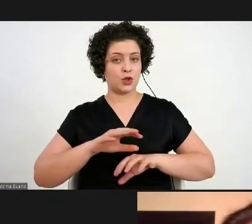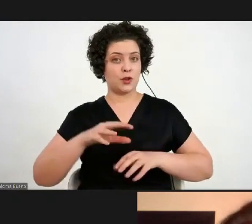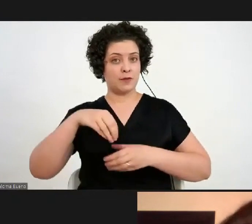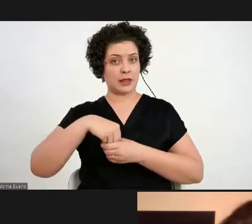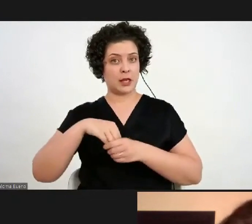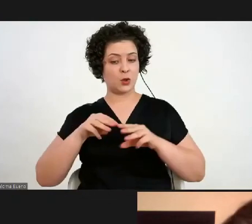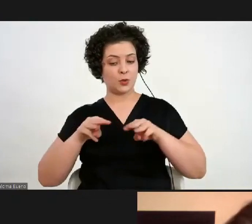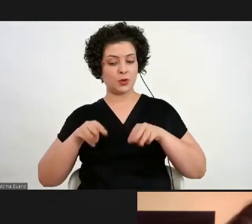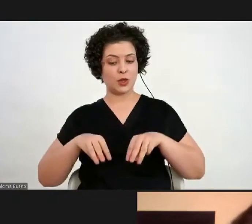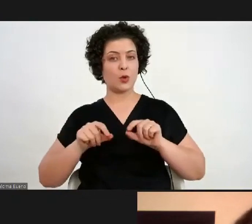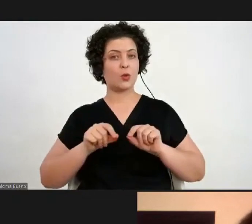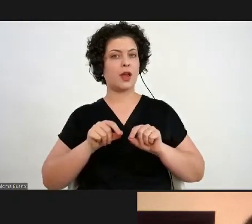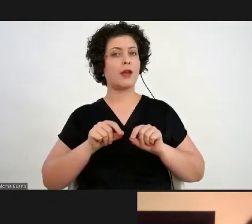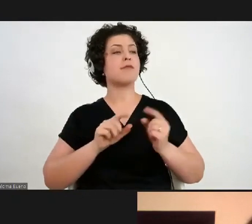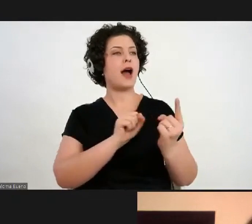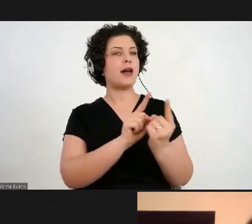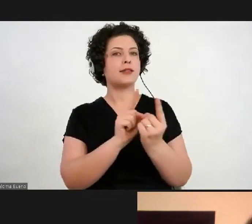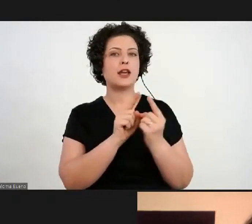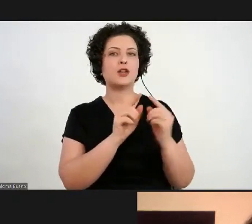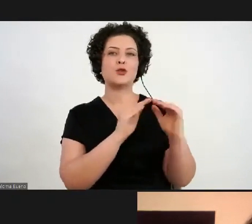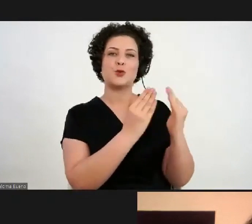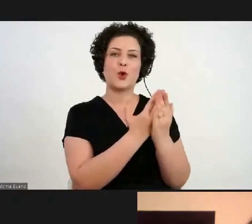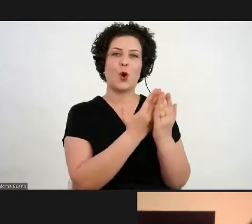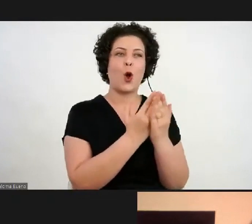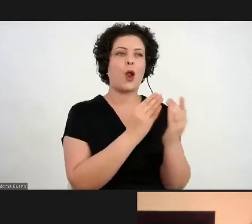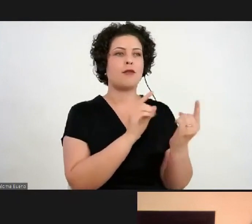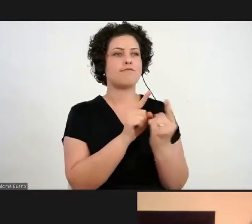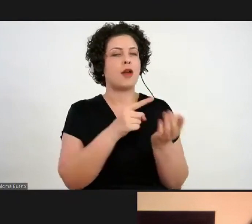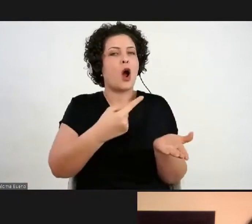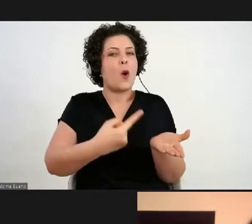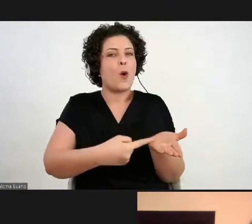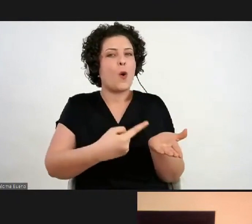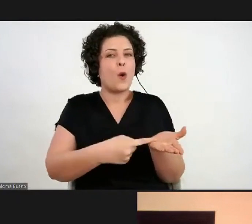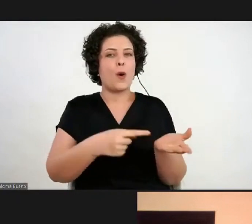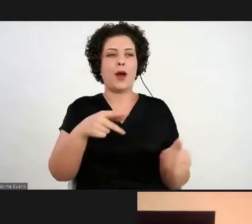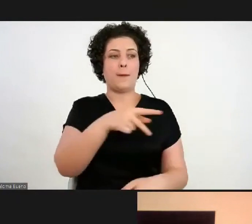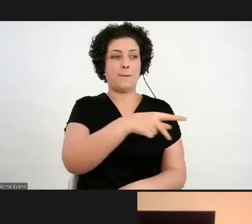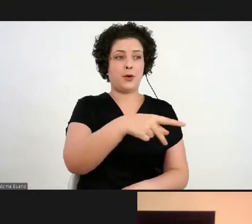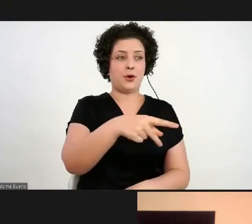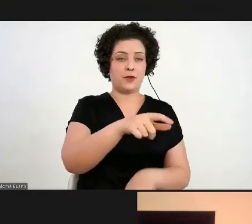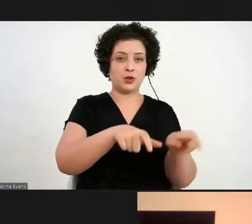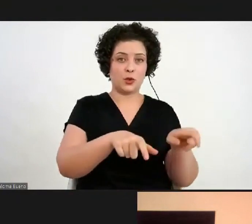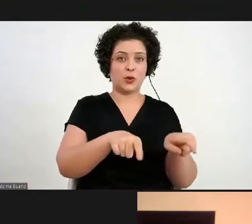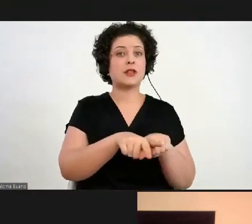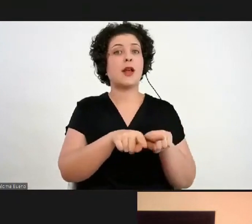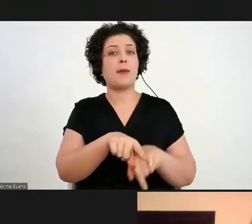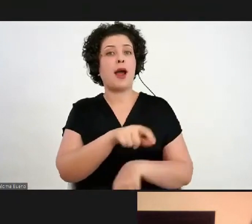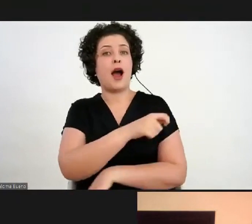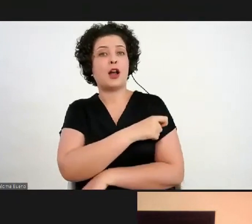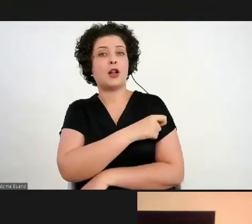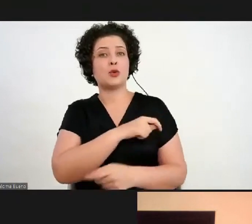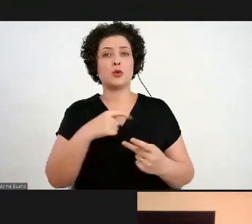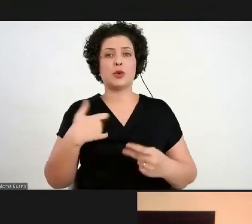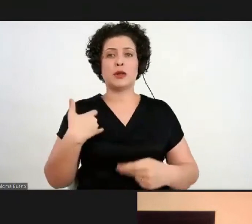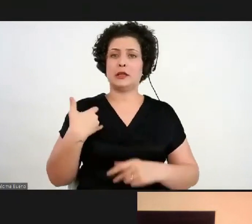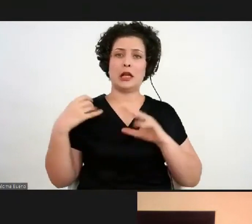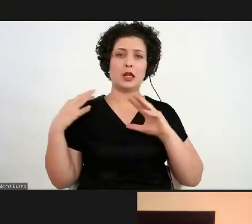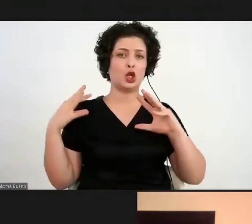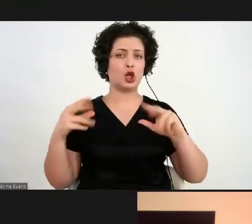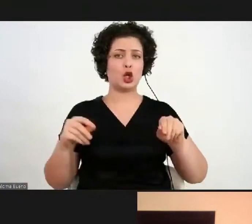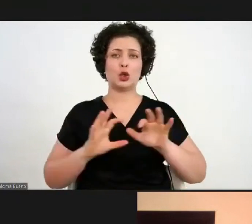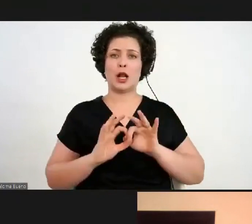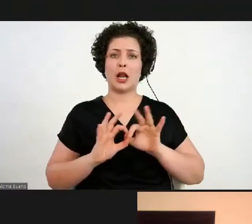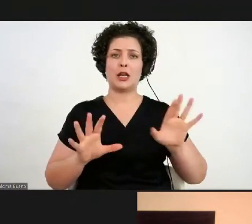faz atendimento a escolas e aí, quando eu falo escolas, a professores e alunos de todas as idades, grupos de